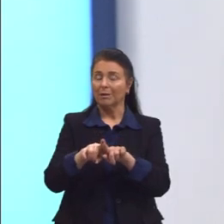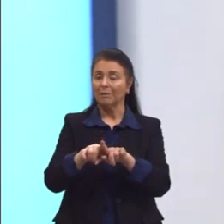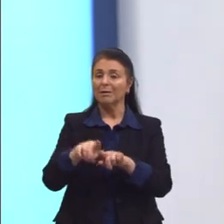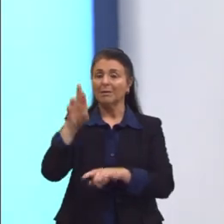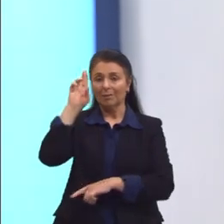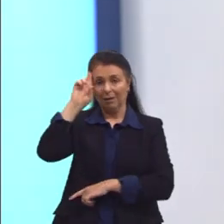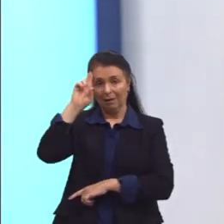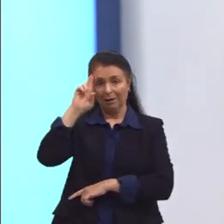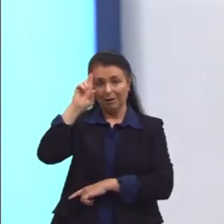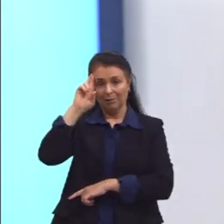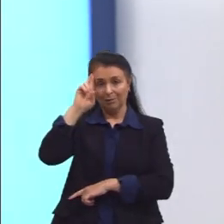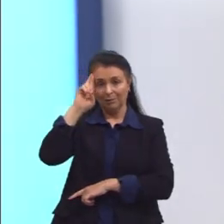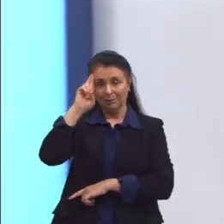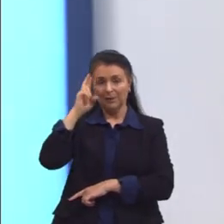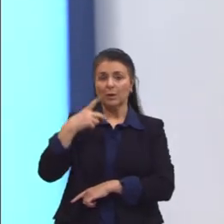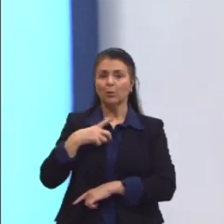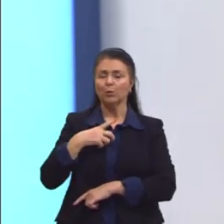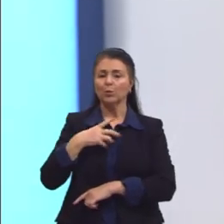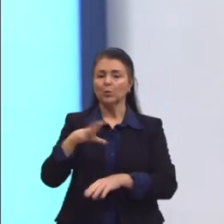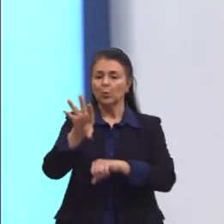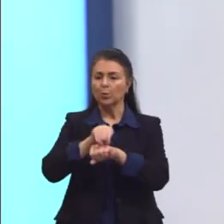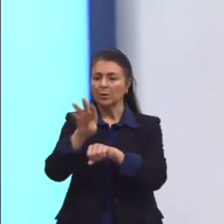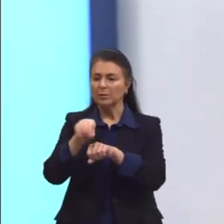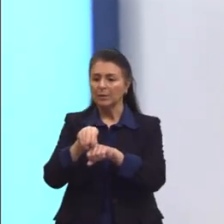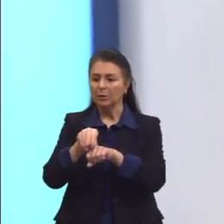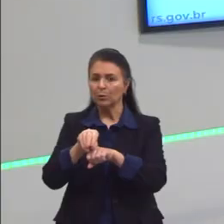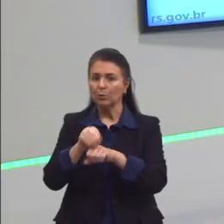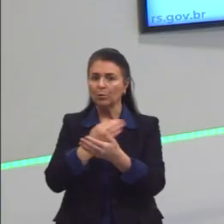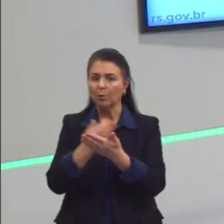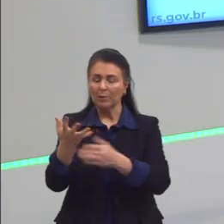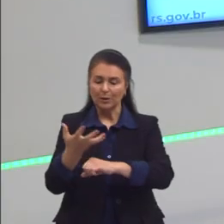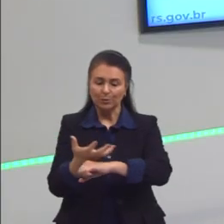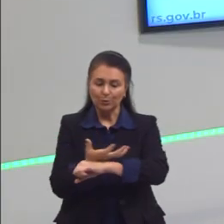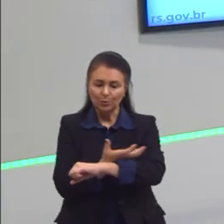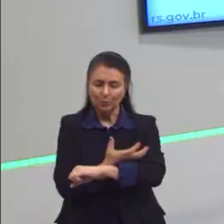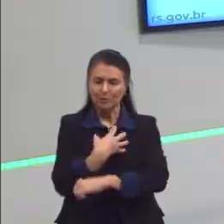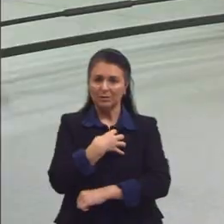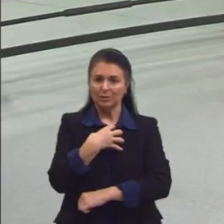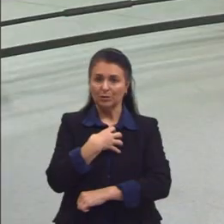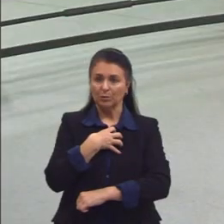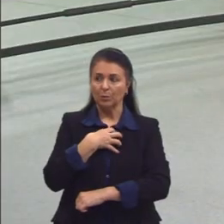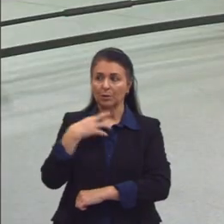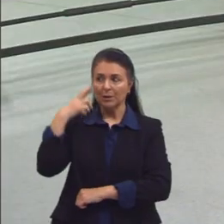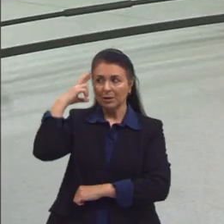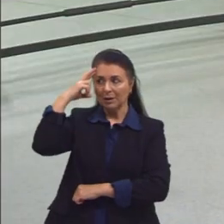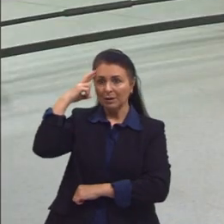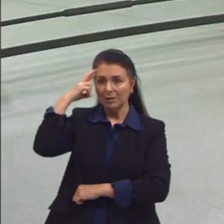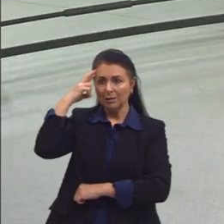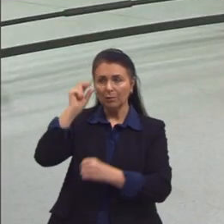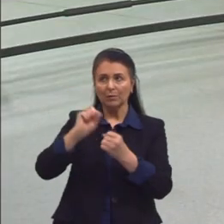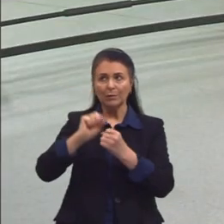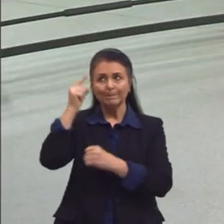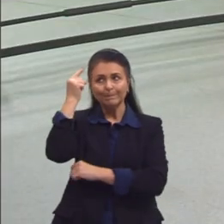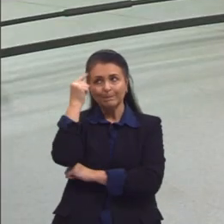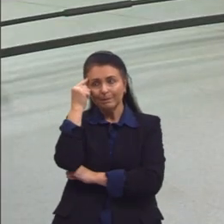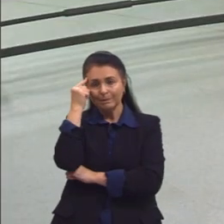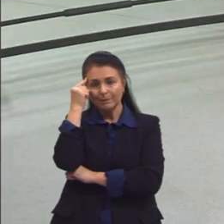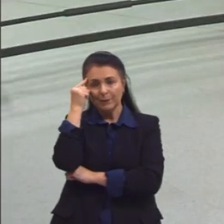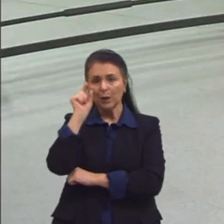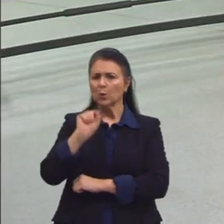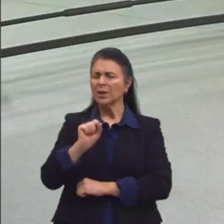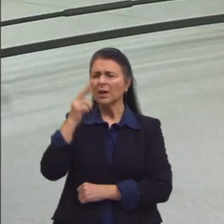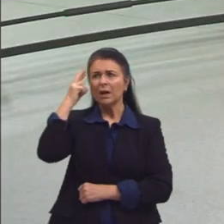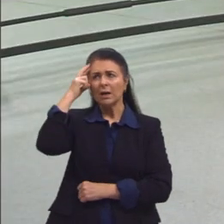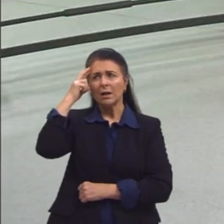ele adivinha dos sentidos, e aí a razão fazia a reflexão desse conhecimento. Lembram? E o que a razão